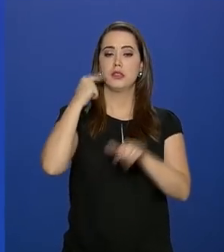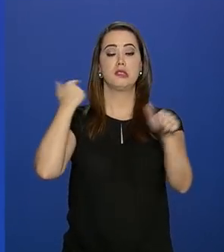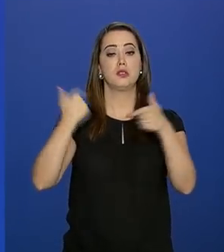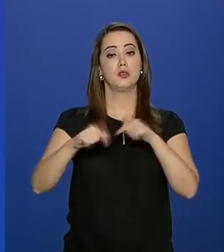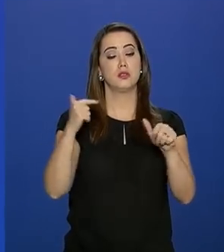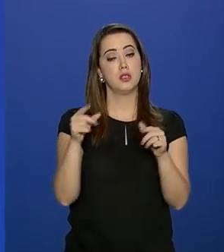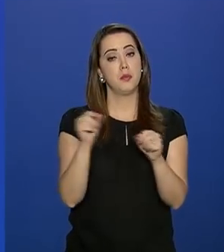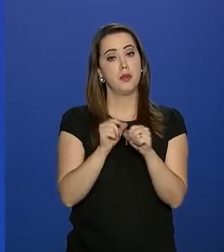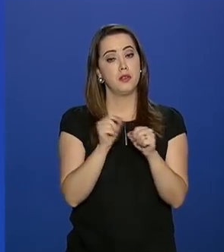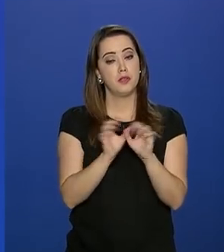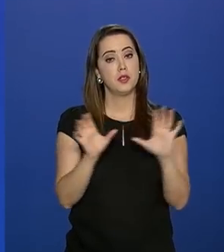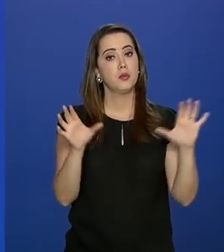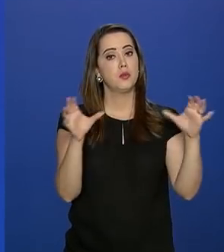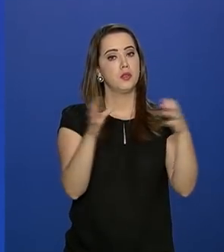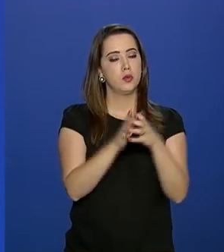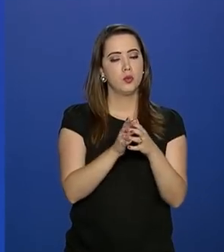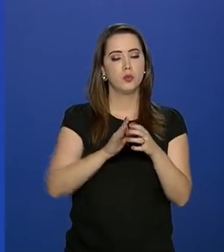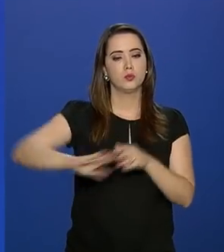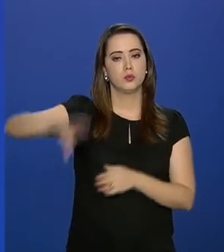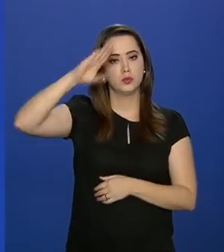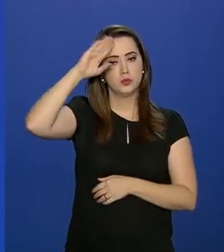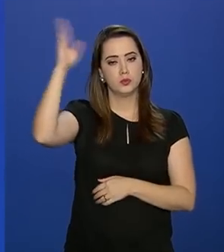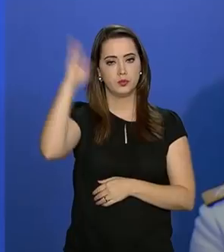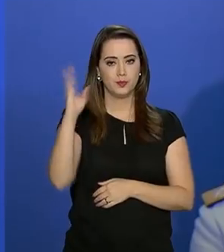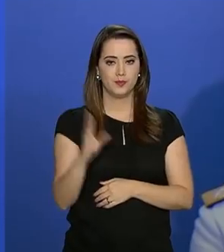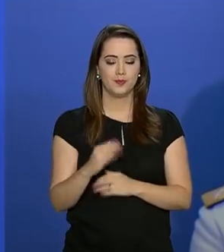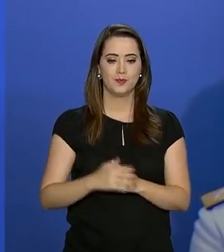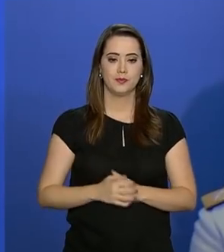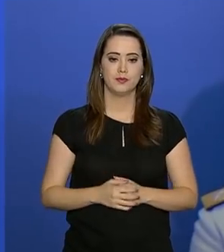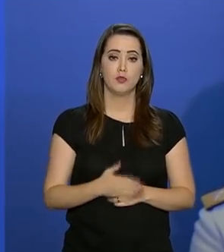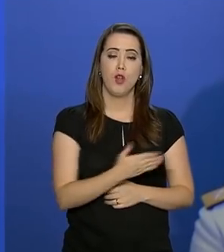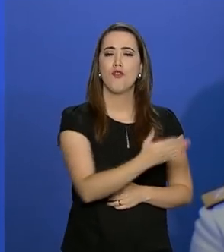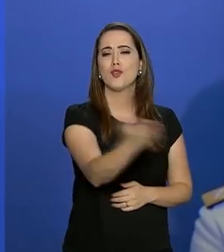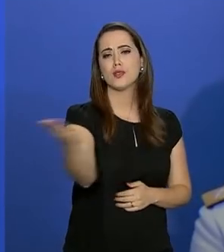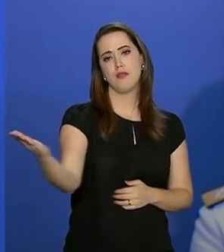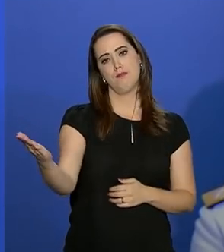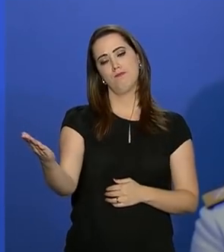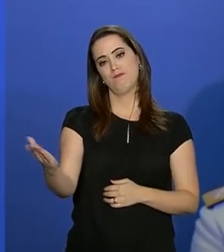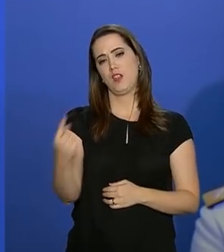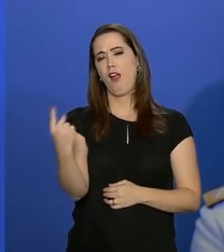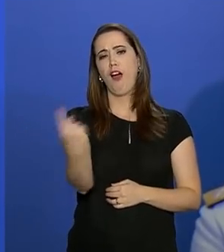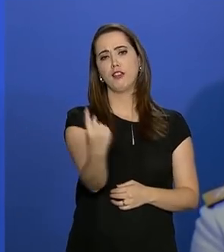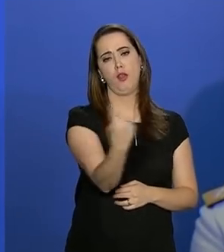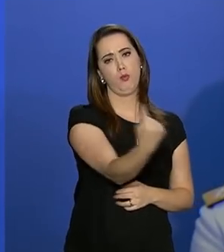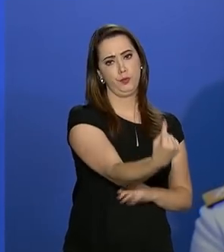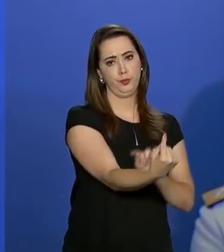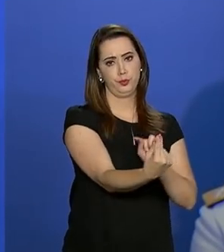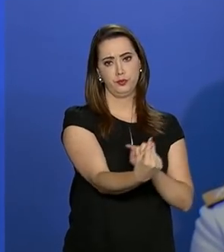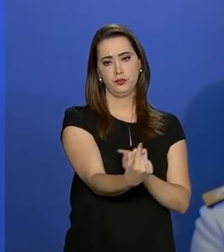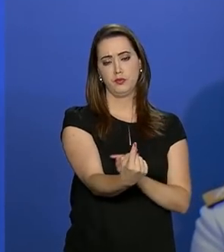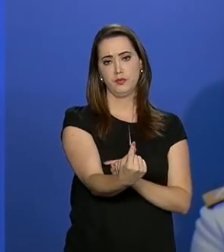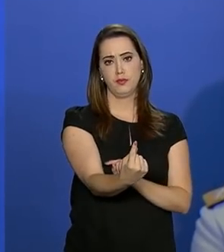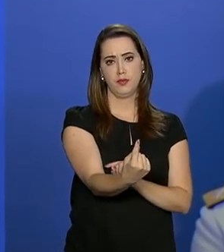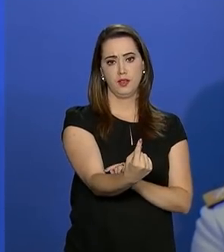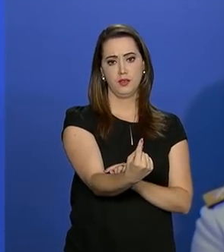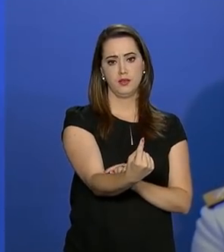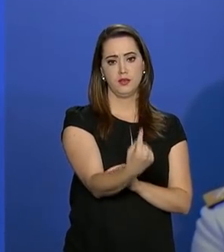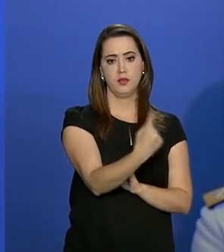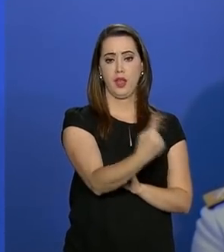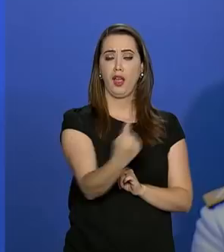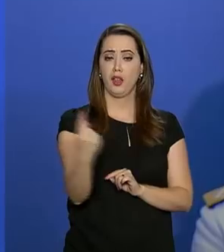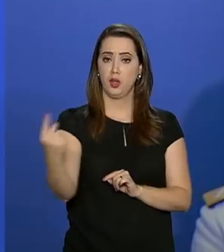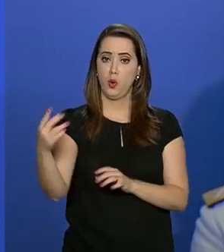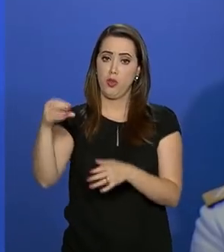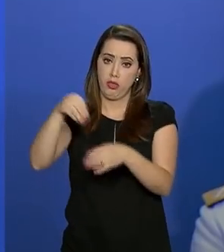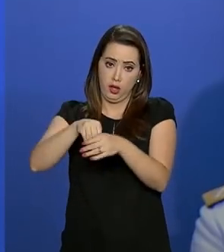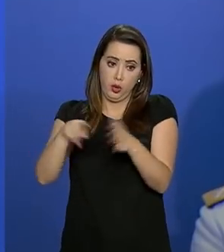desempenhado pelas Forças Armadas para o Brasil. Os senhores, cada um dentro das